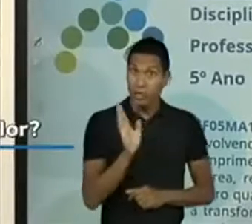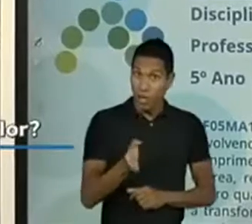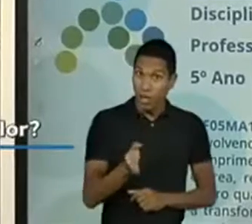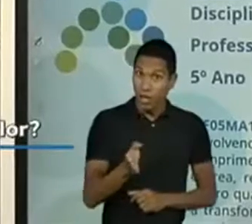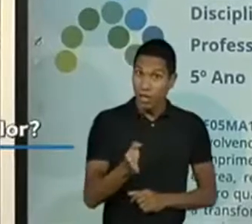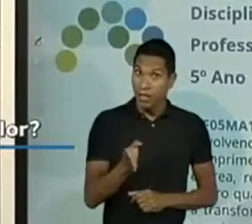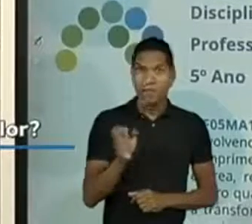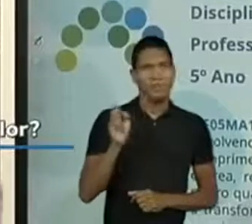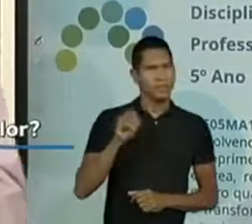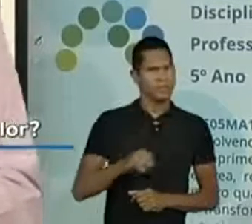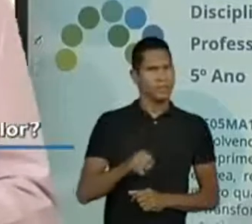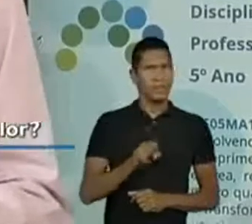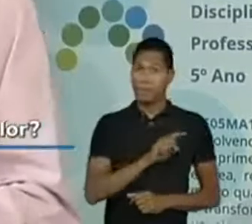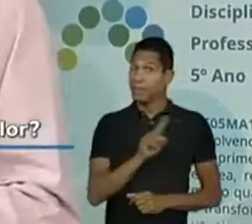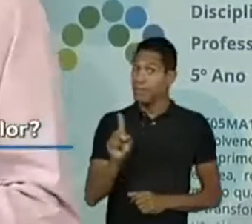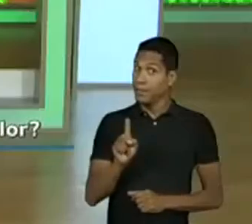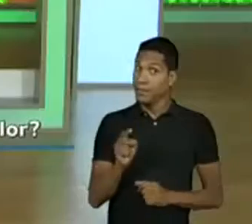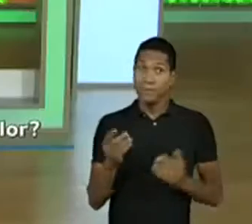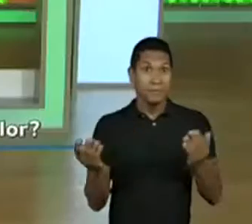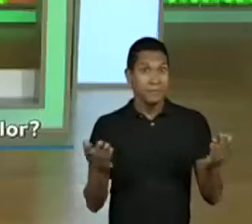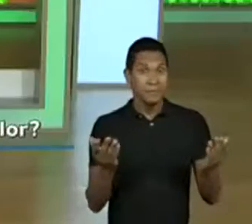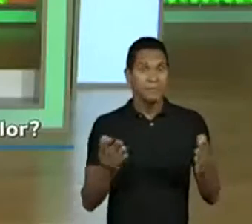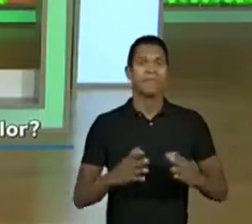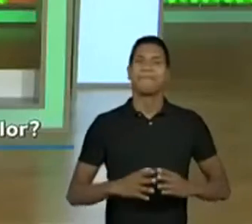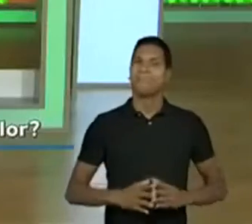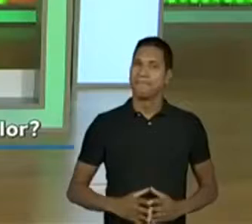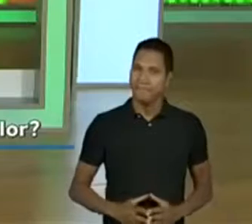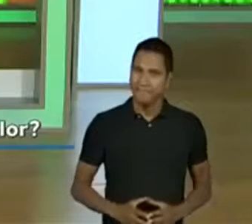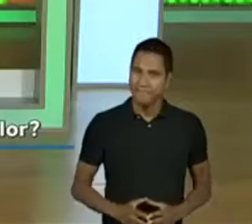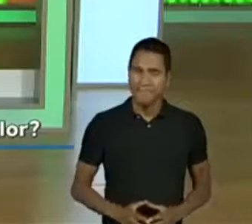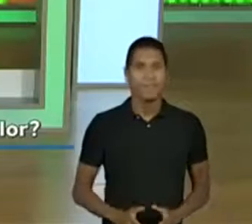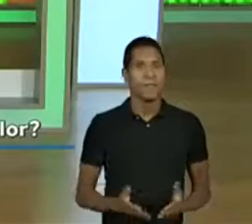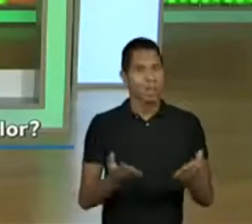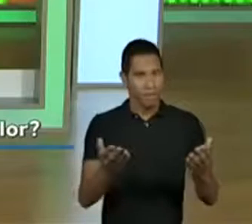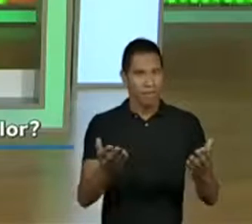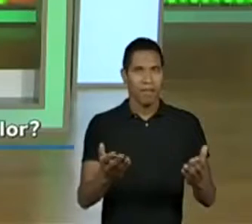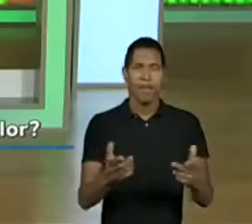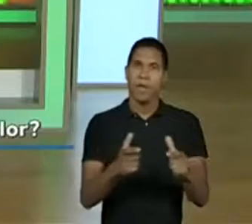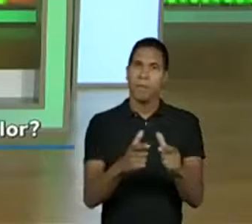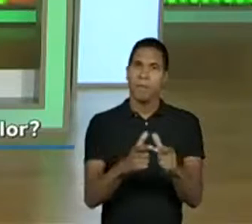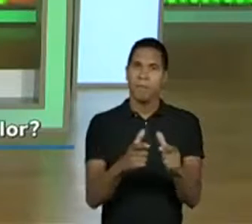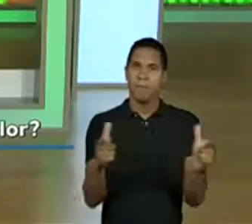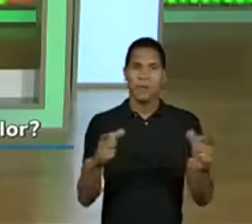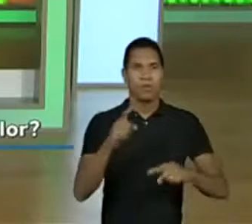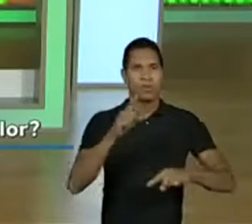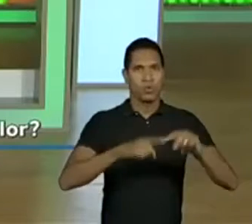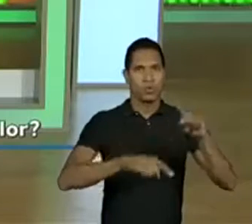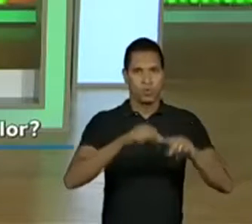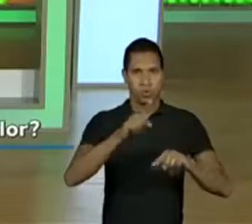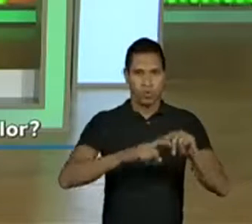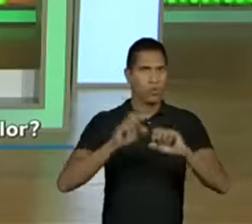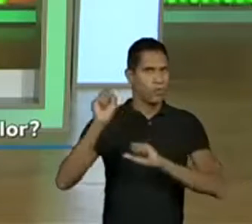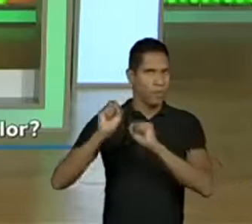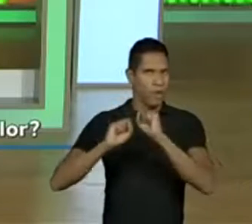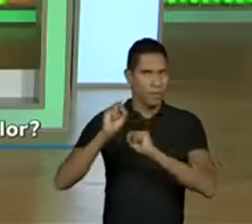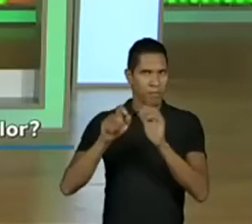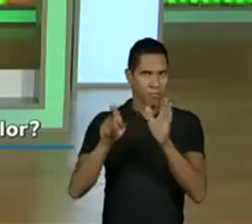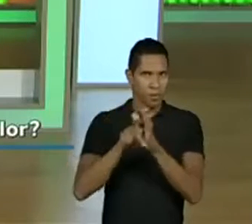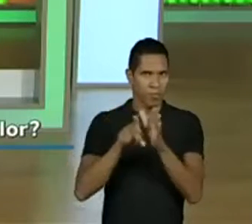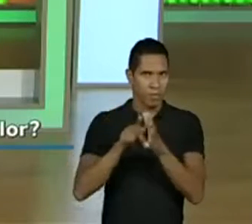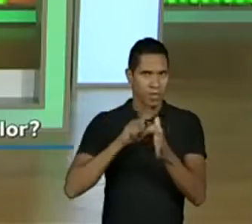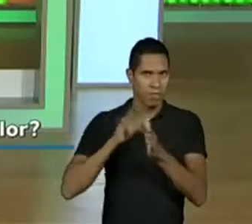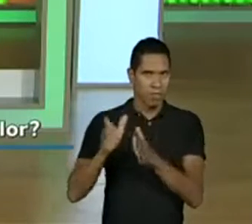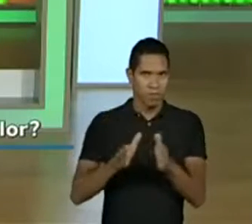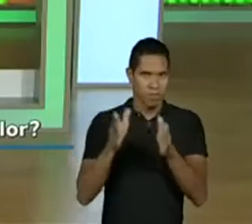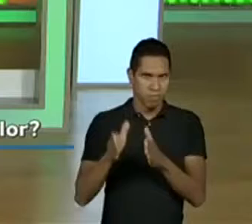Sim? Não? Bom, muitos produtos, ou quase todos os industrializados, trazem informações